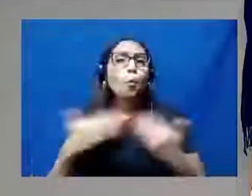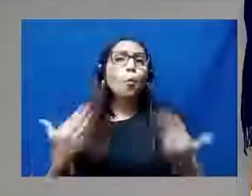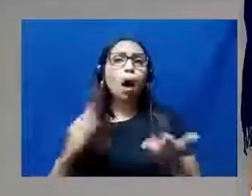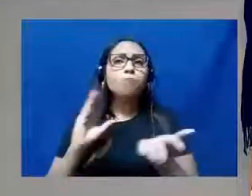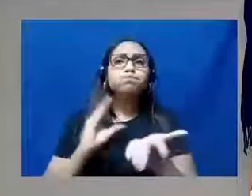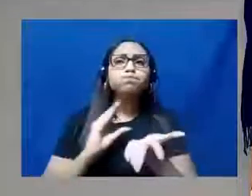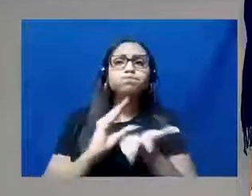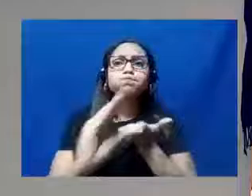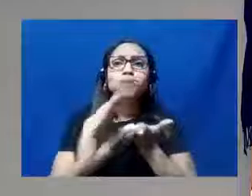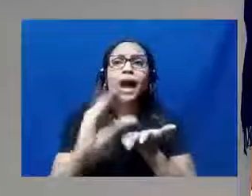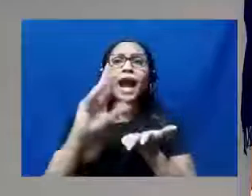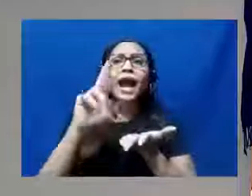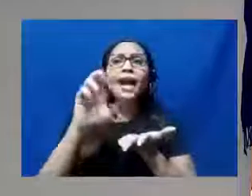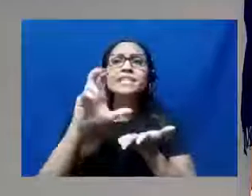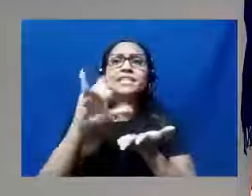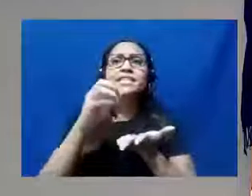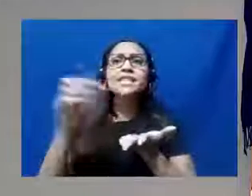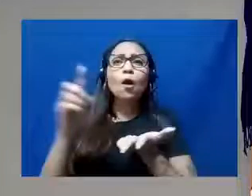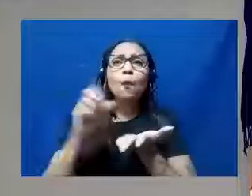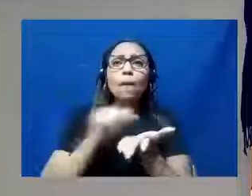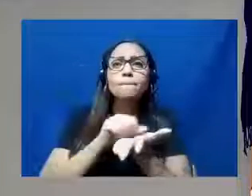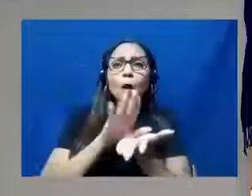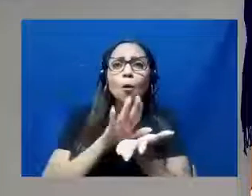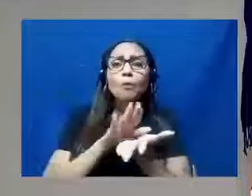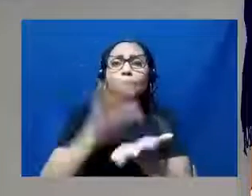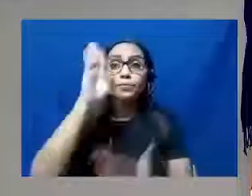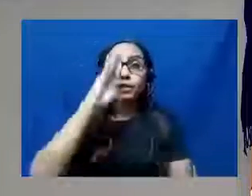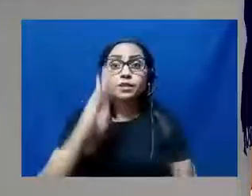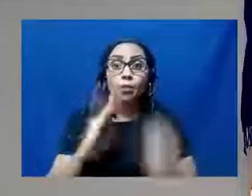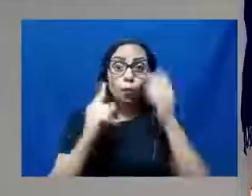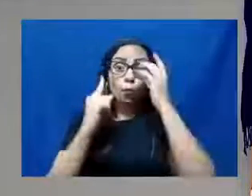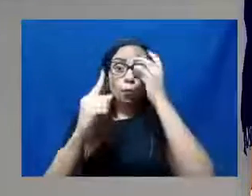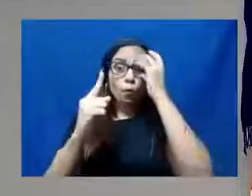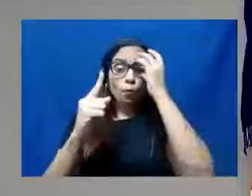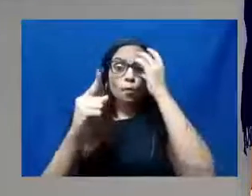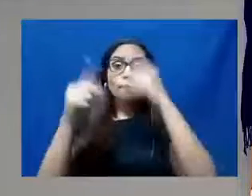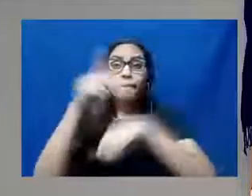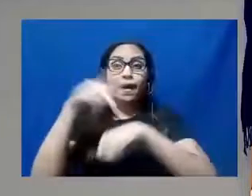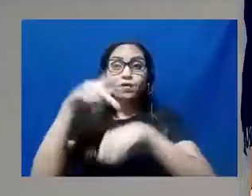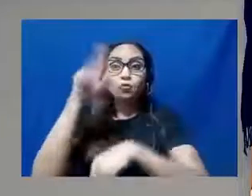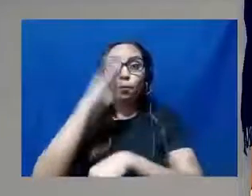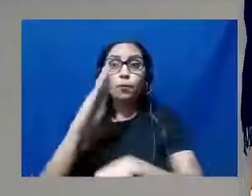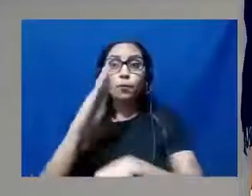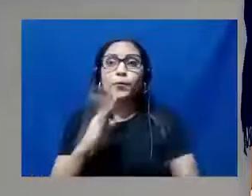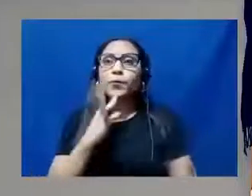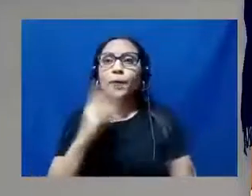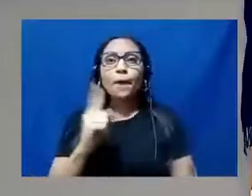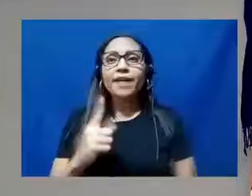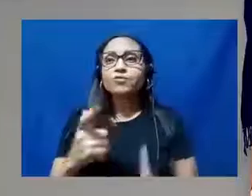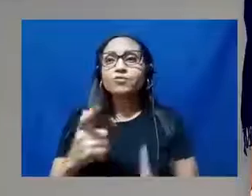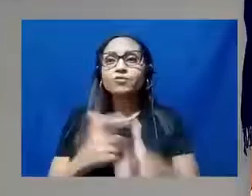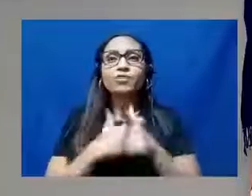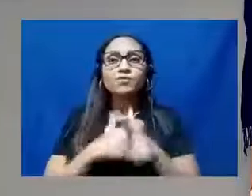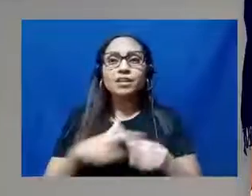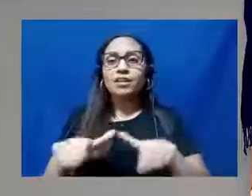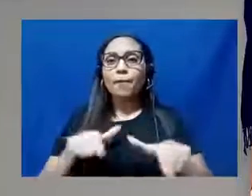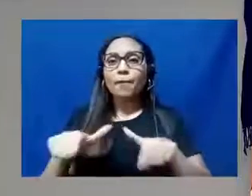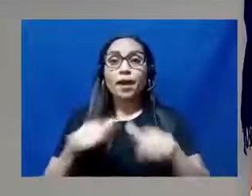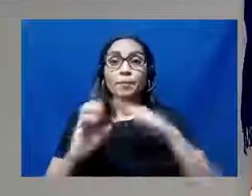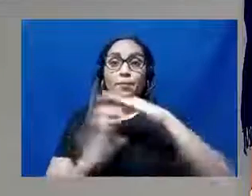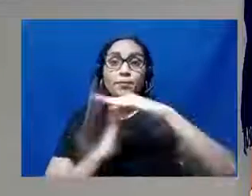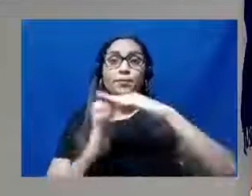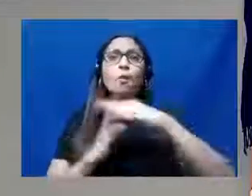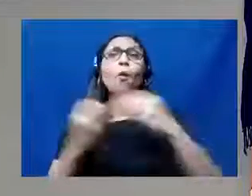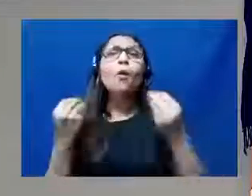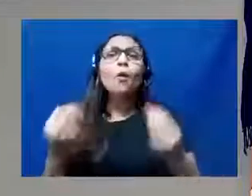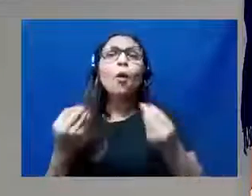seus empregados e da sua empresa. Então, o Brasil é o único país do mundo que não conhece a sua dívida trabalhista, um empresário. Aí, como nós vamos crescer o